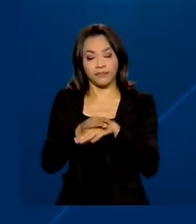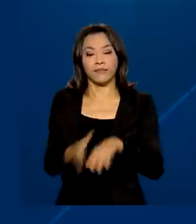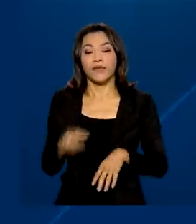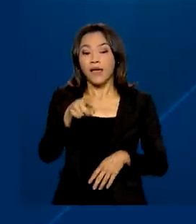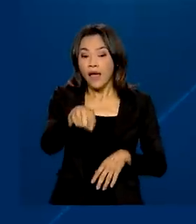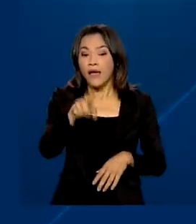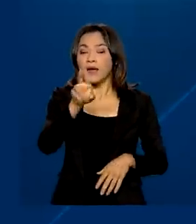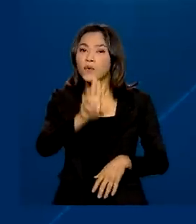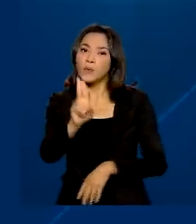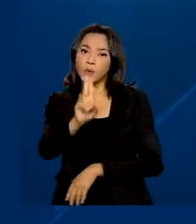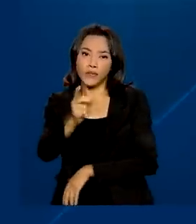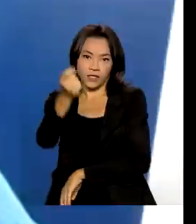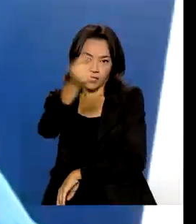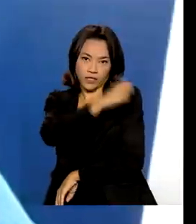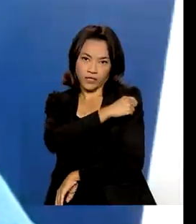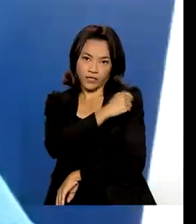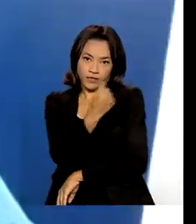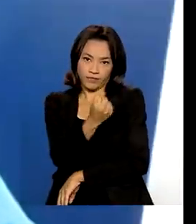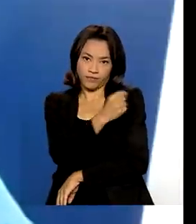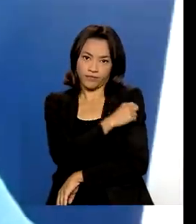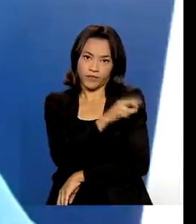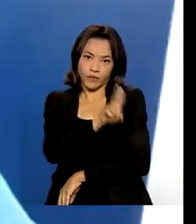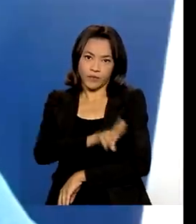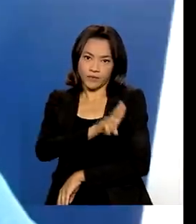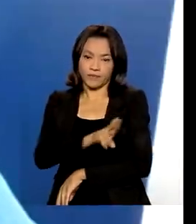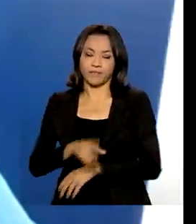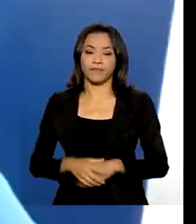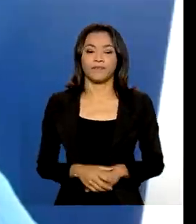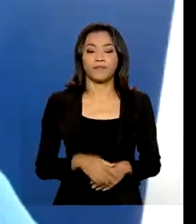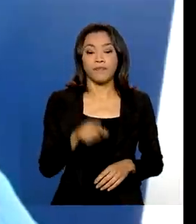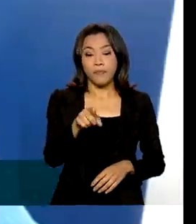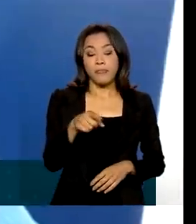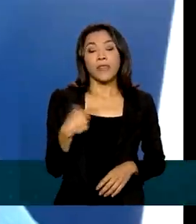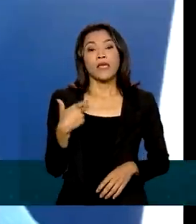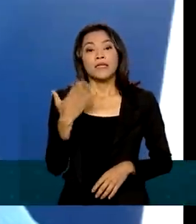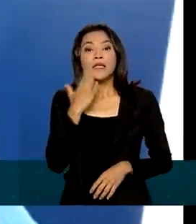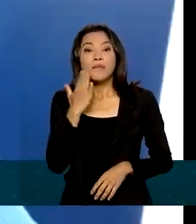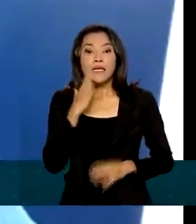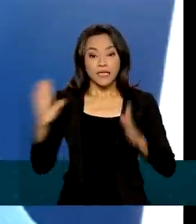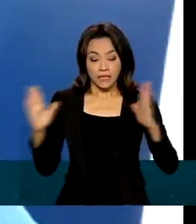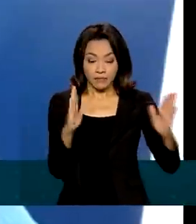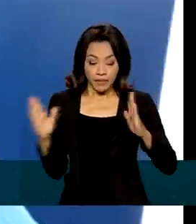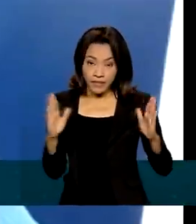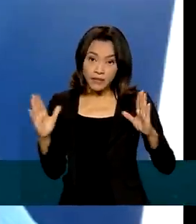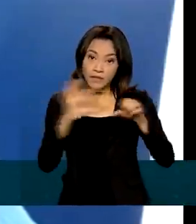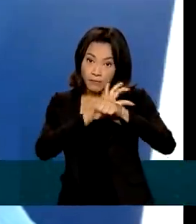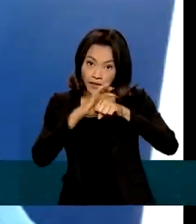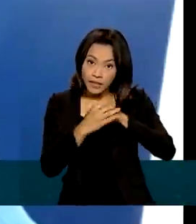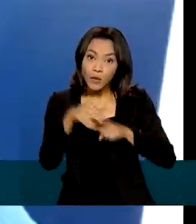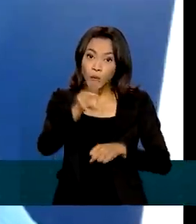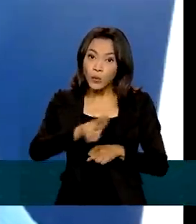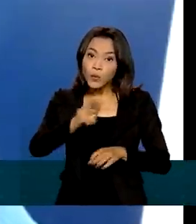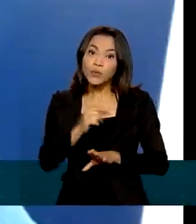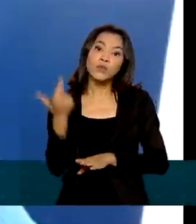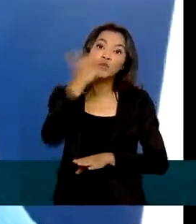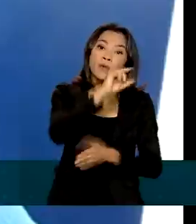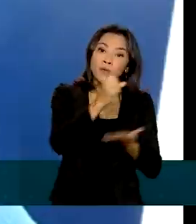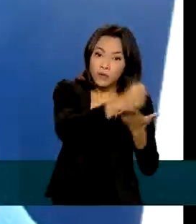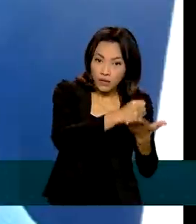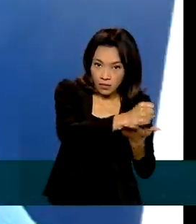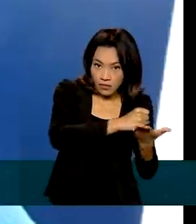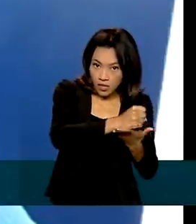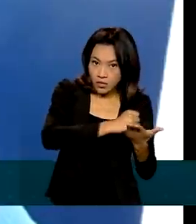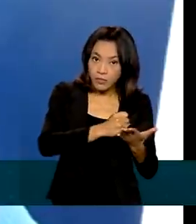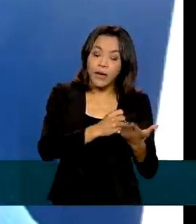injeção intramuscular. Considero que no cenário da pandemia, o uso de um novo produto na profilaxia da Covid-19